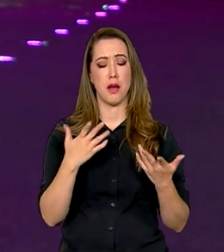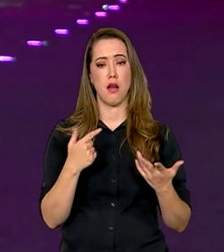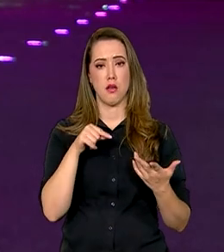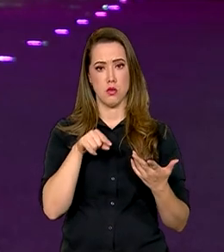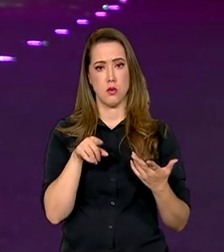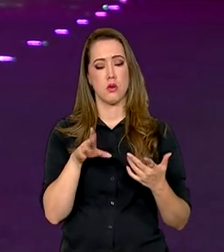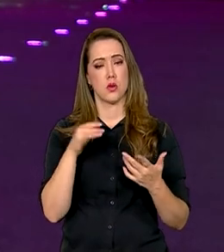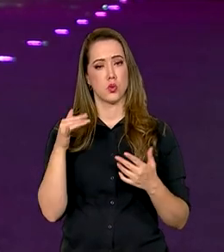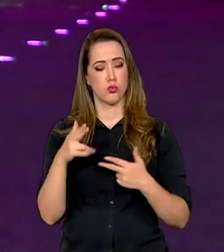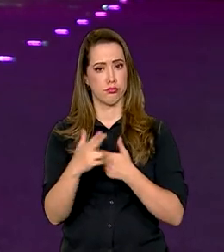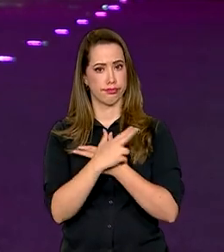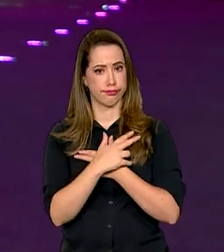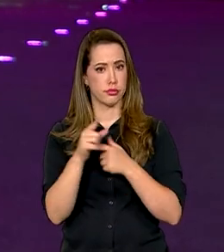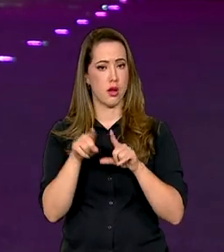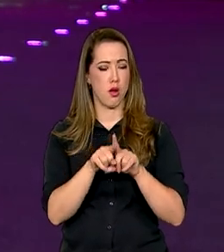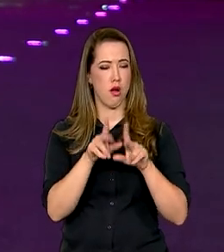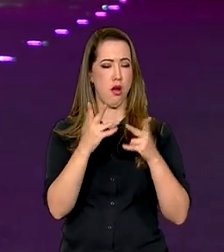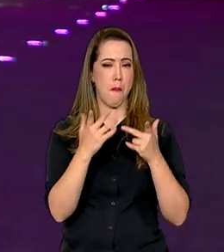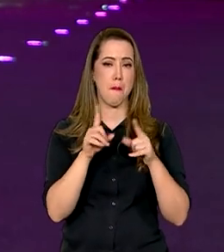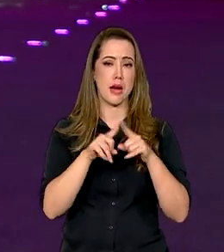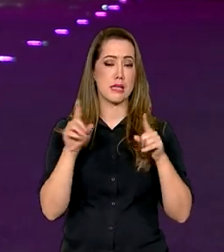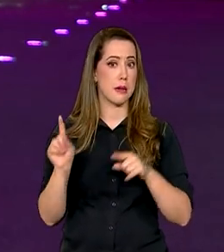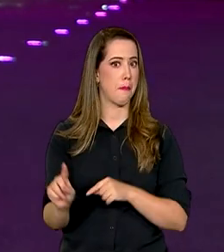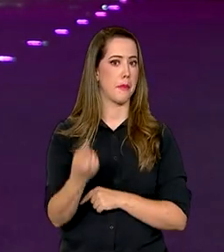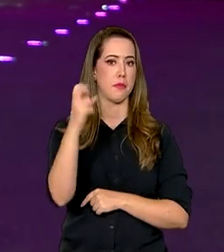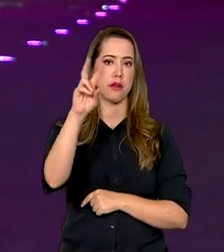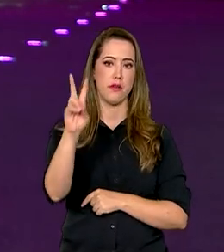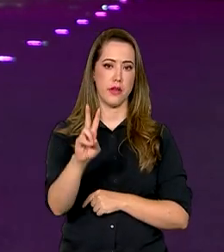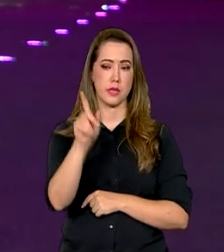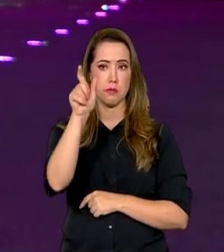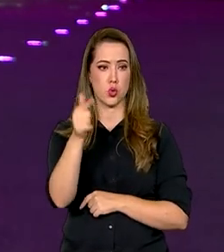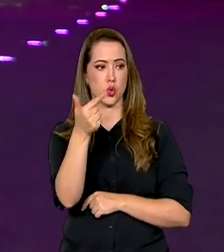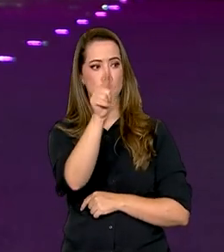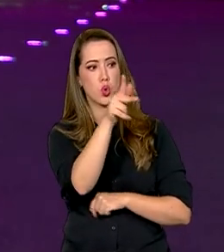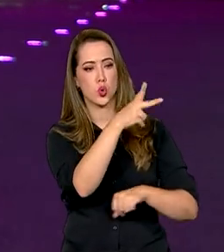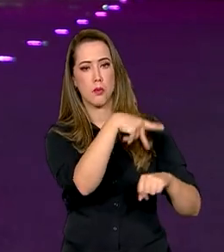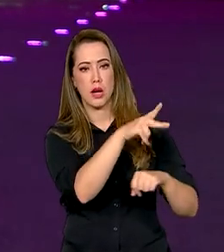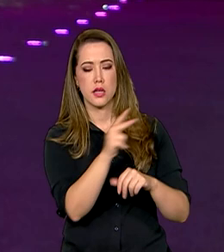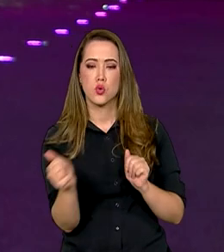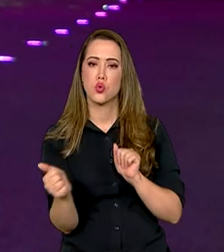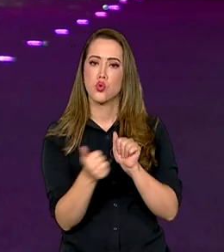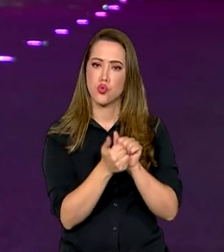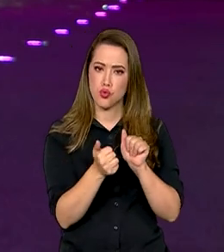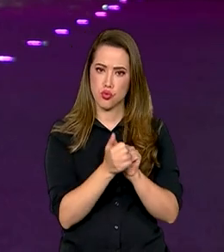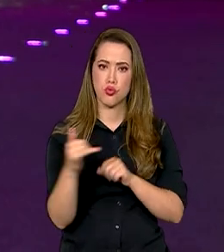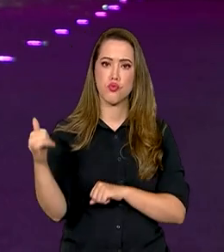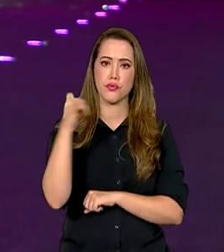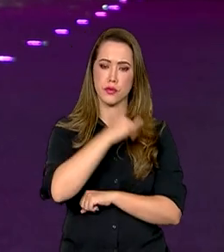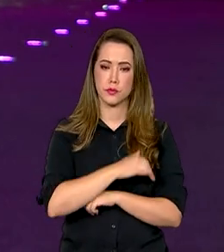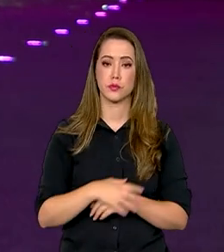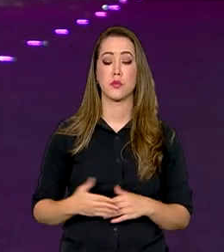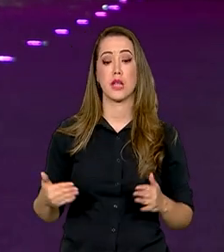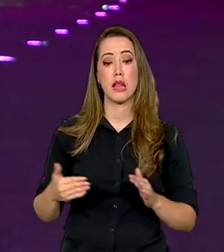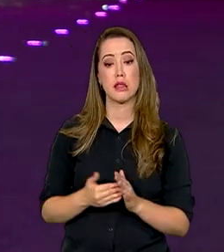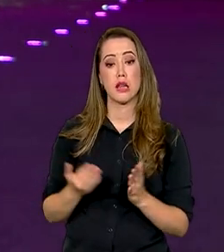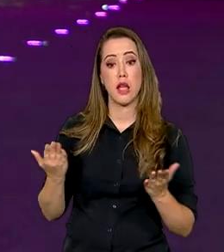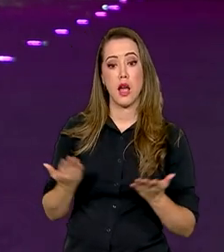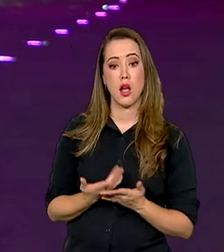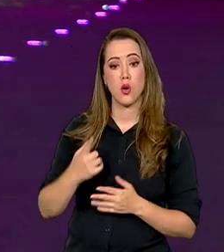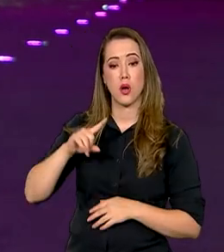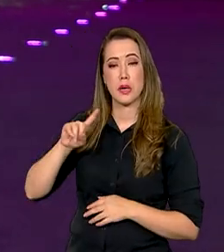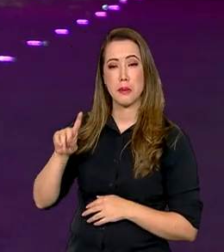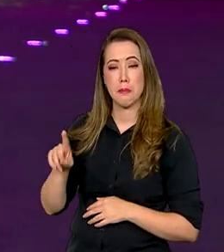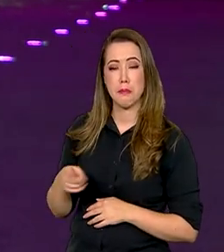de países sul-americanos. Até o momento, 1.201 brasileiros foram resgatados da zona de conflito,